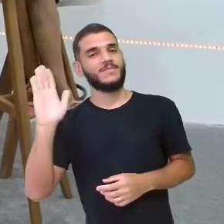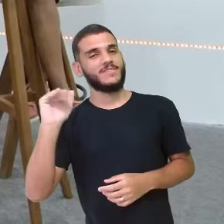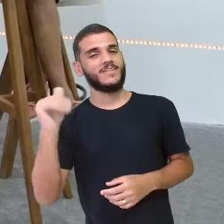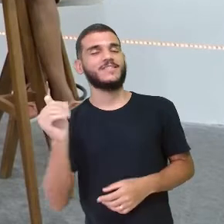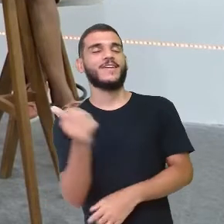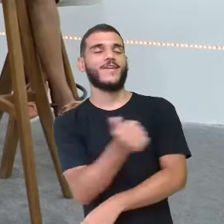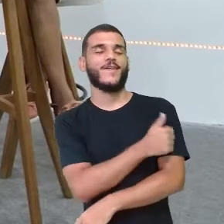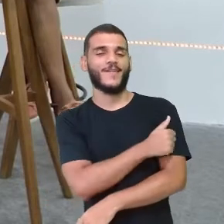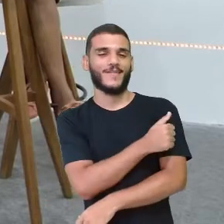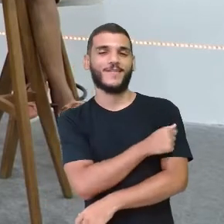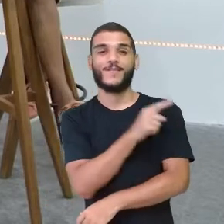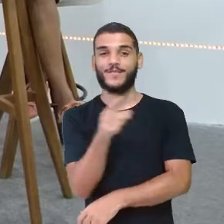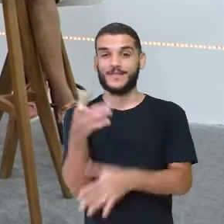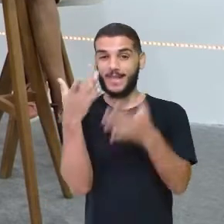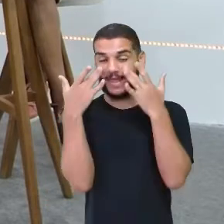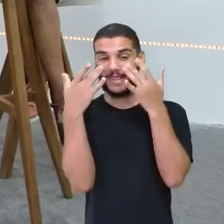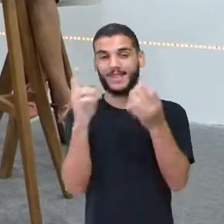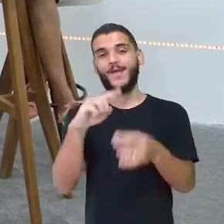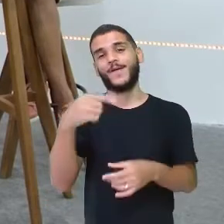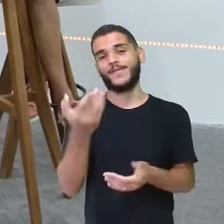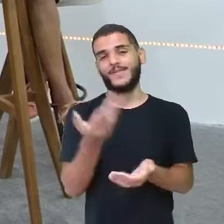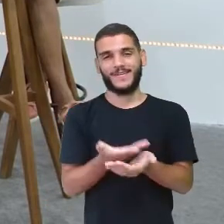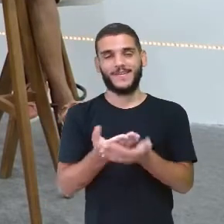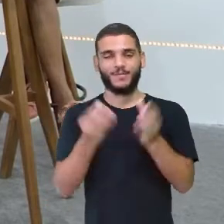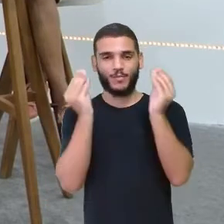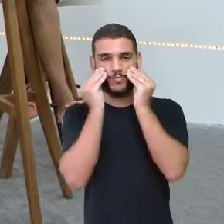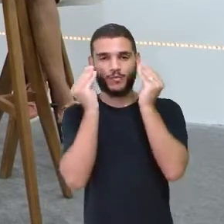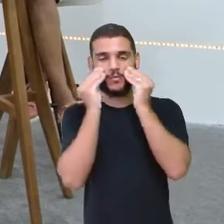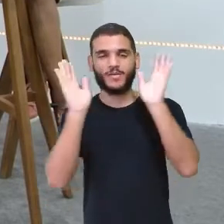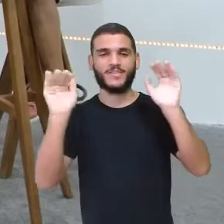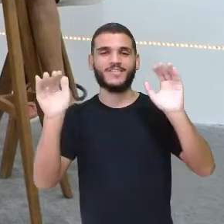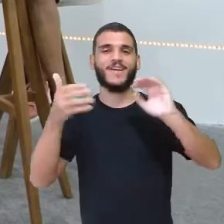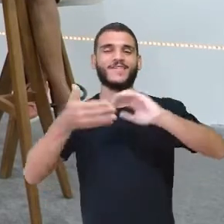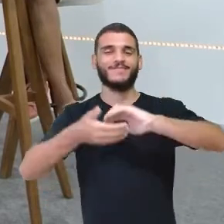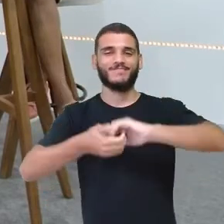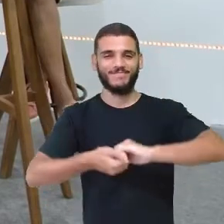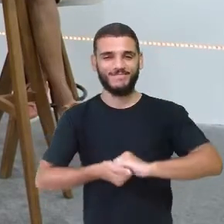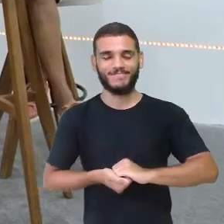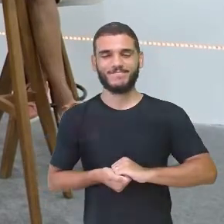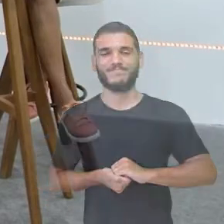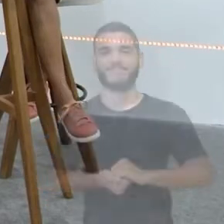crianças Fica ligadinho Que tenha a próxima aula Beijo no coração Tchau